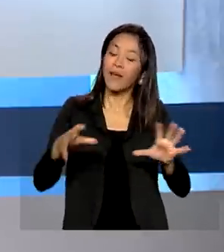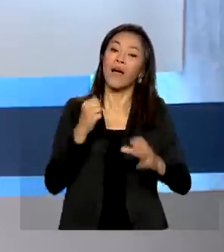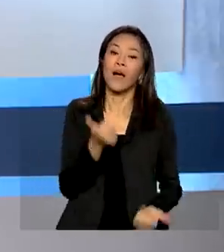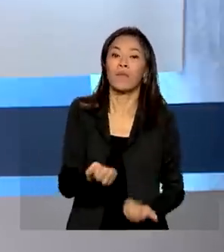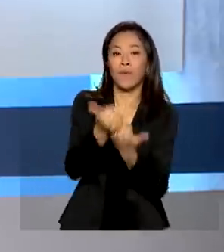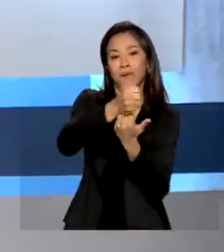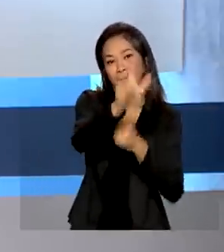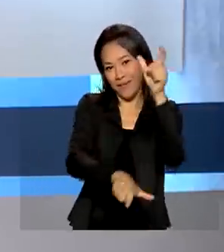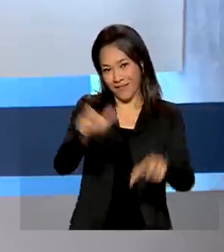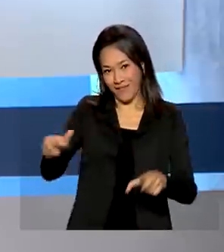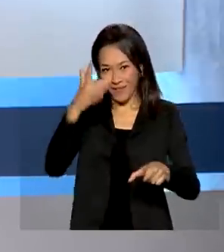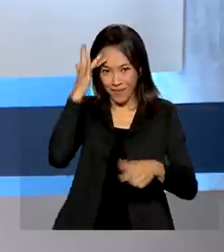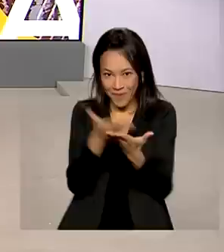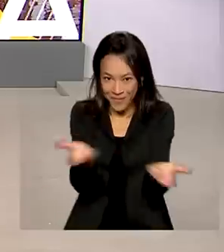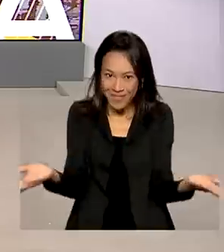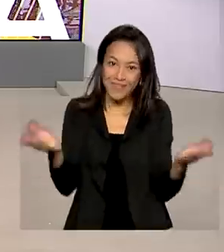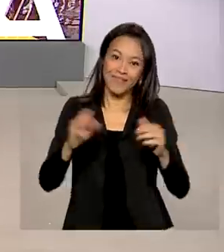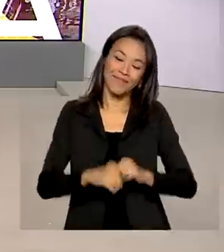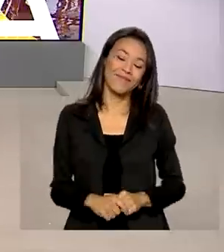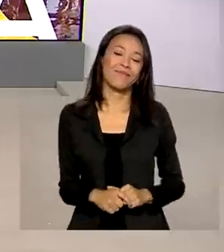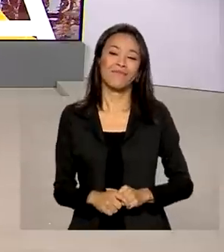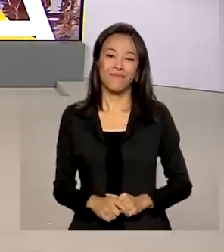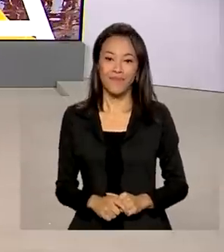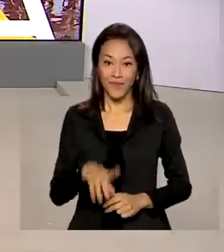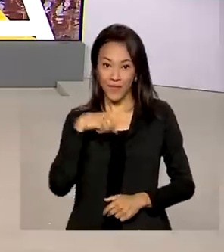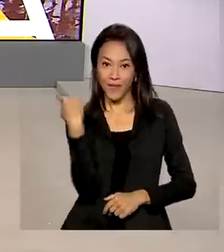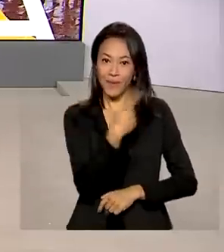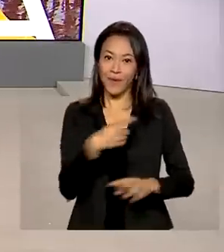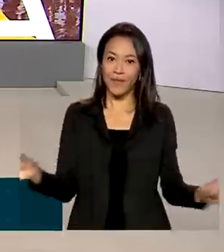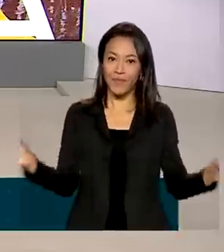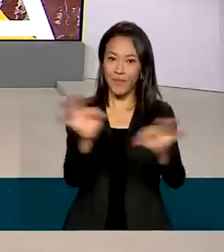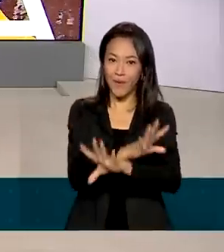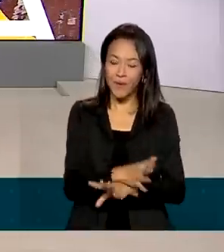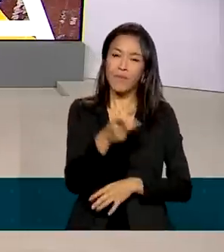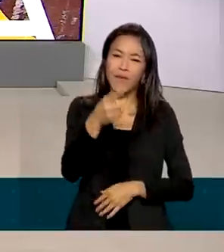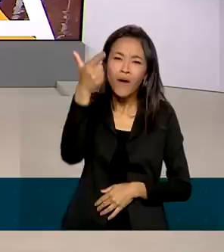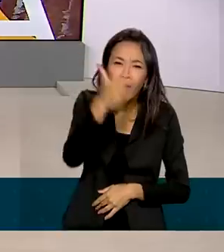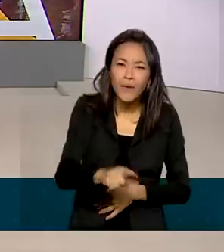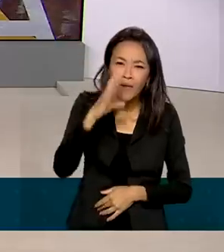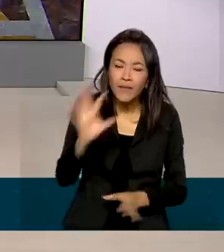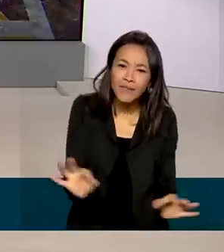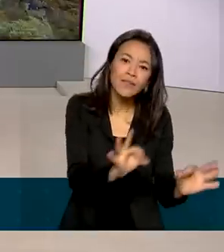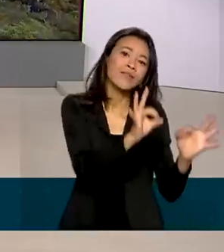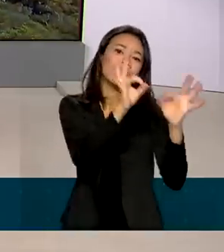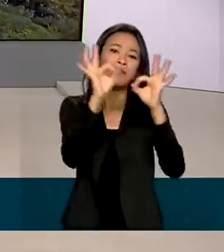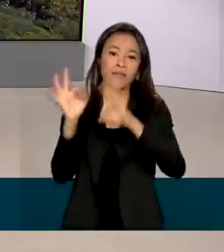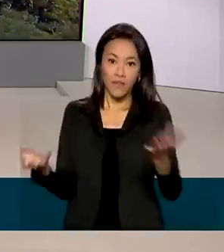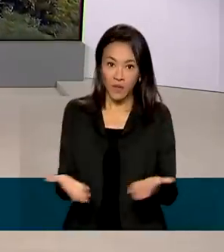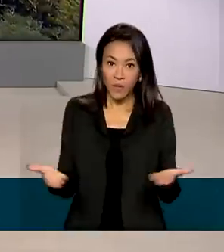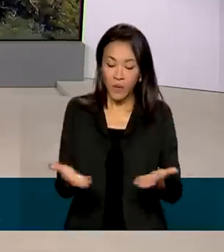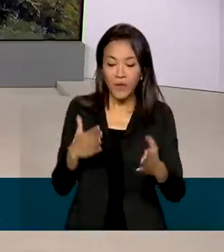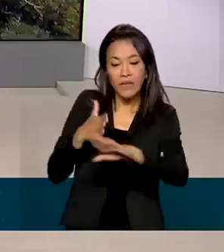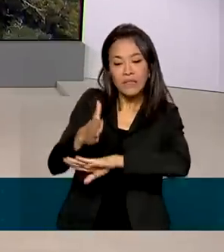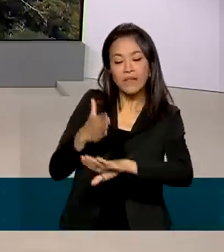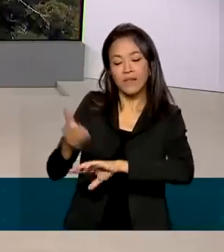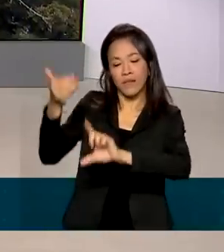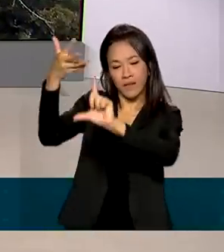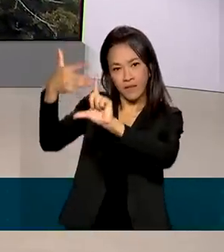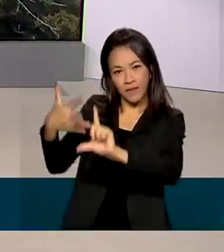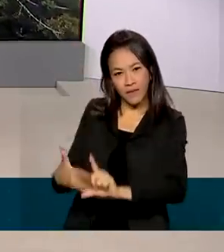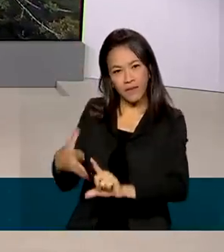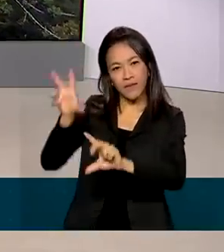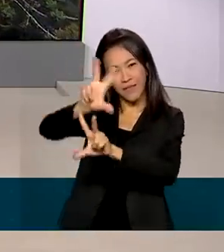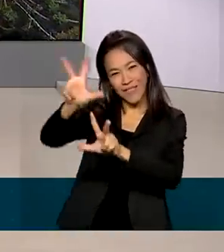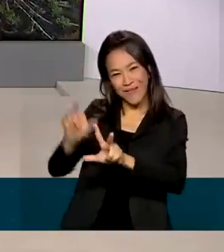beneficiadas pelo programa. E a gente fica por aqui para rever as reportagens de hoje. Acesse as redes sociais da TV